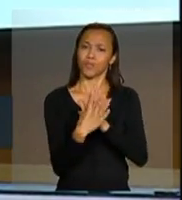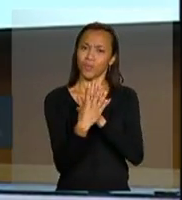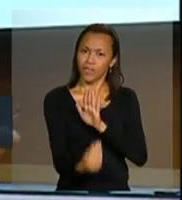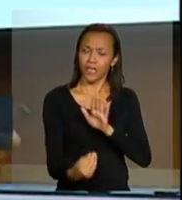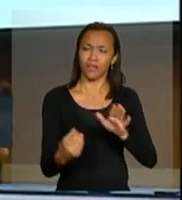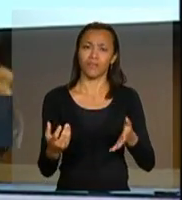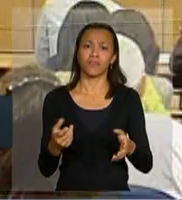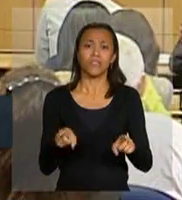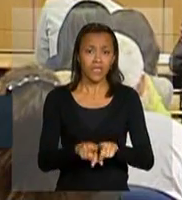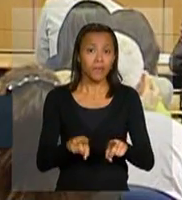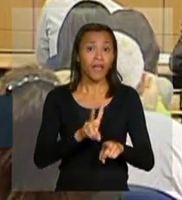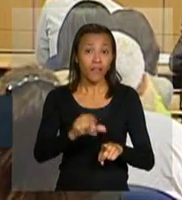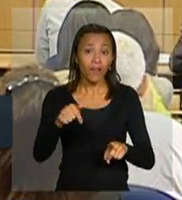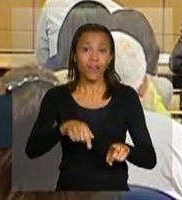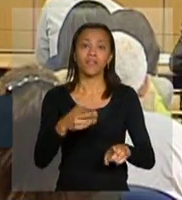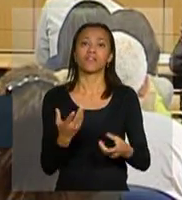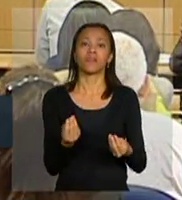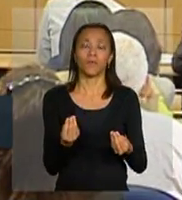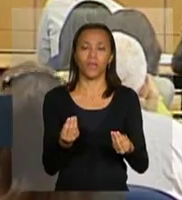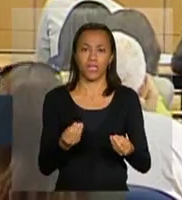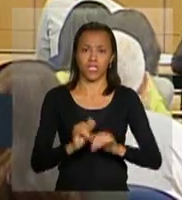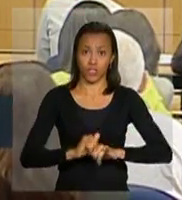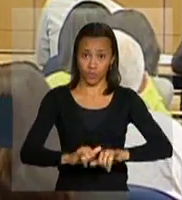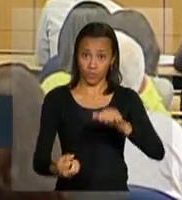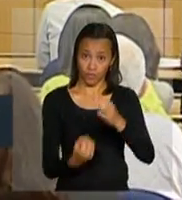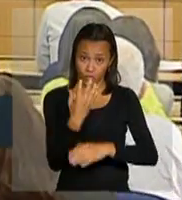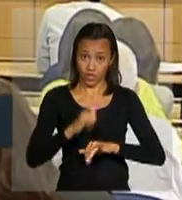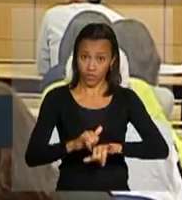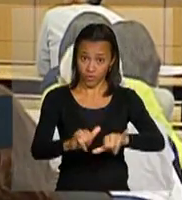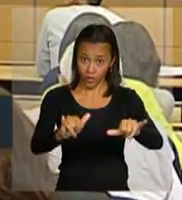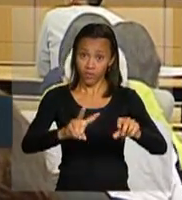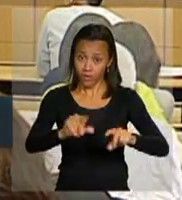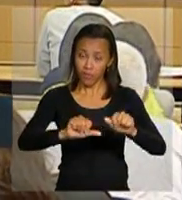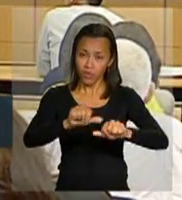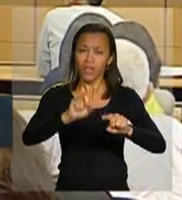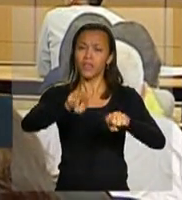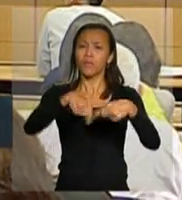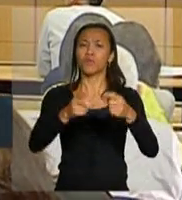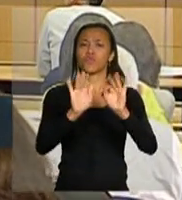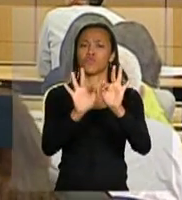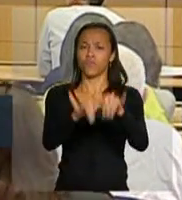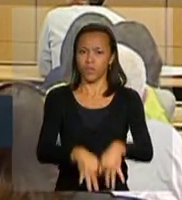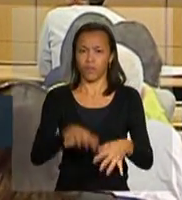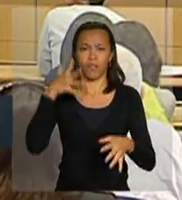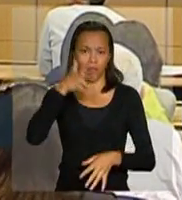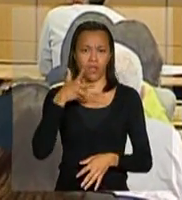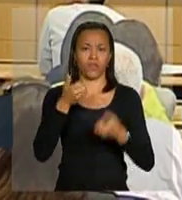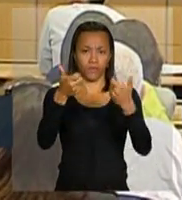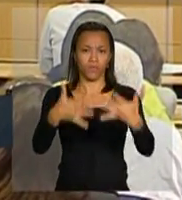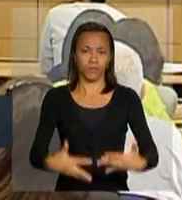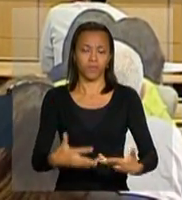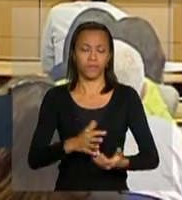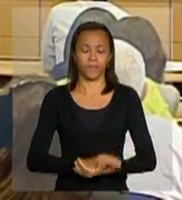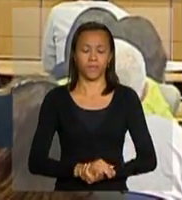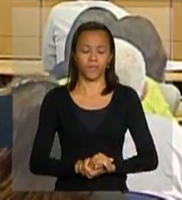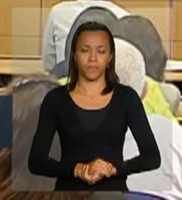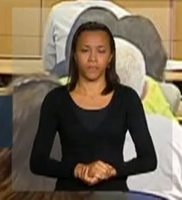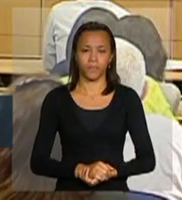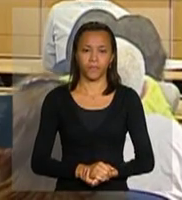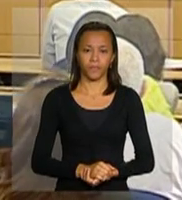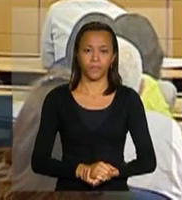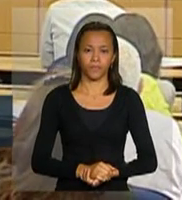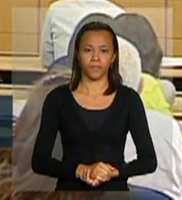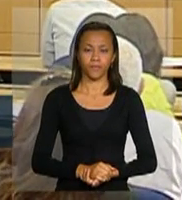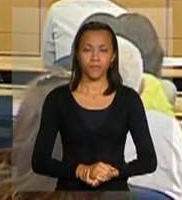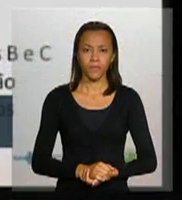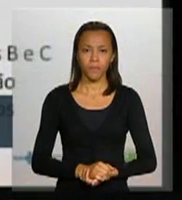mobilização que ela servirá para estruturar algumas coisas que eu quero comentar no final. Pode passar o seguinte, por favor. Eu não sei se estou na frente.